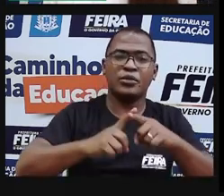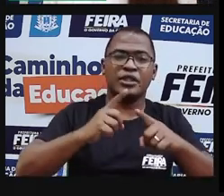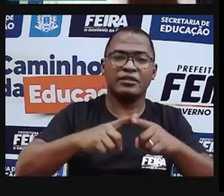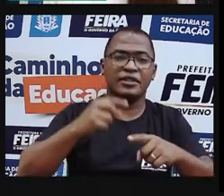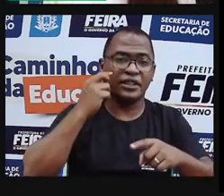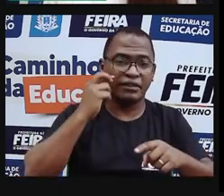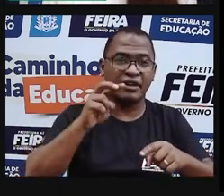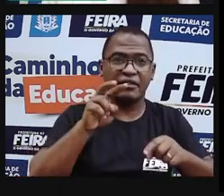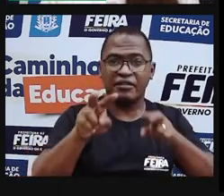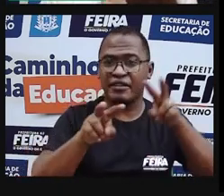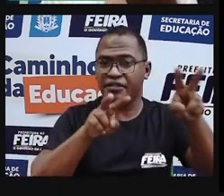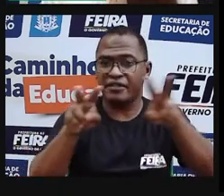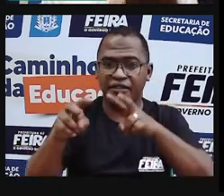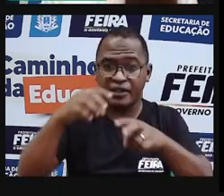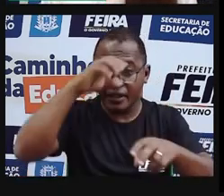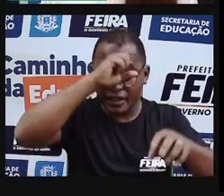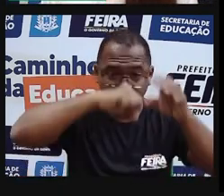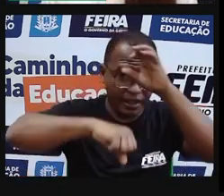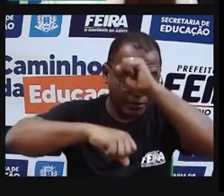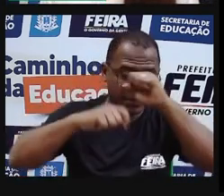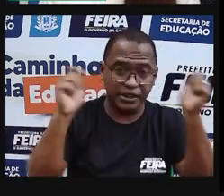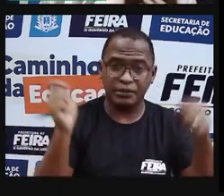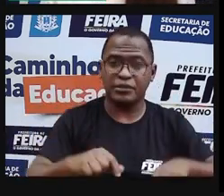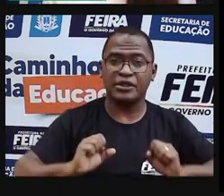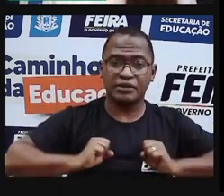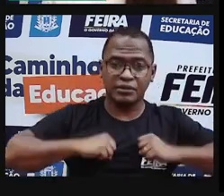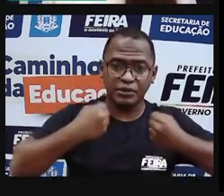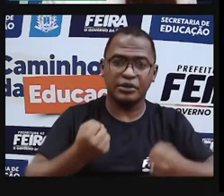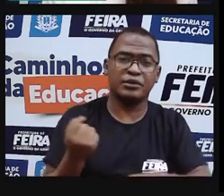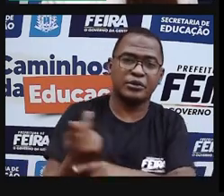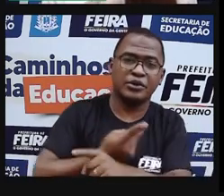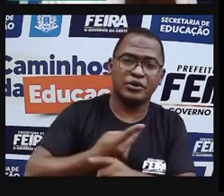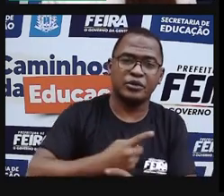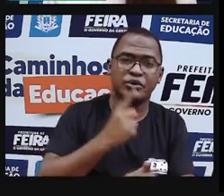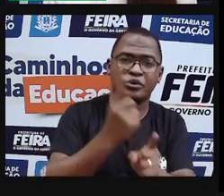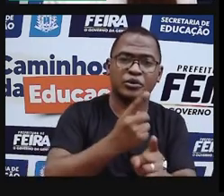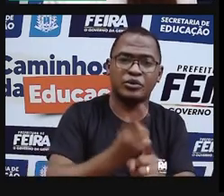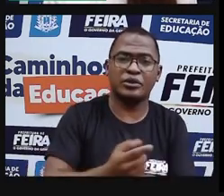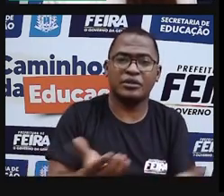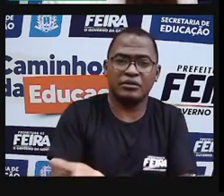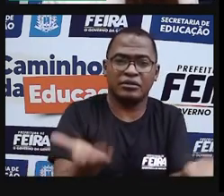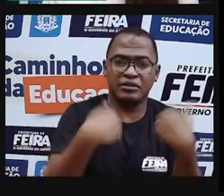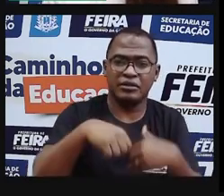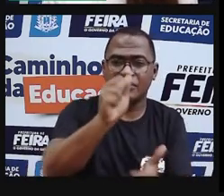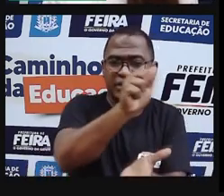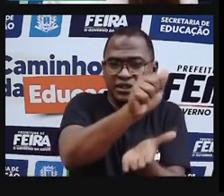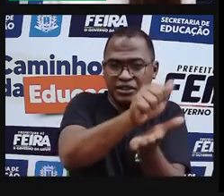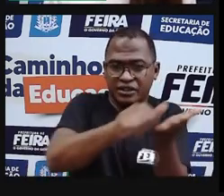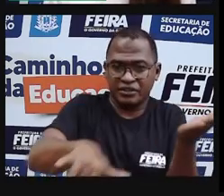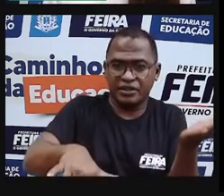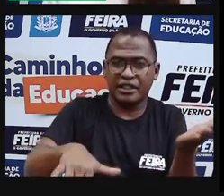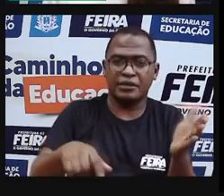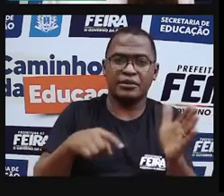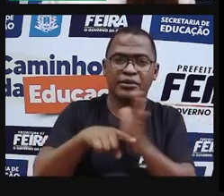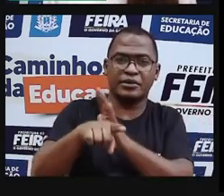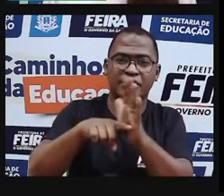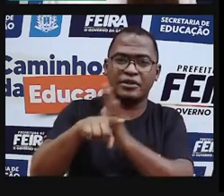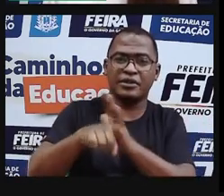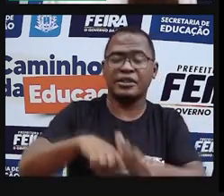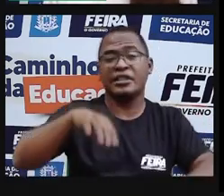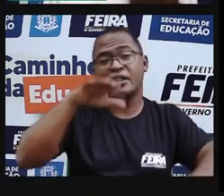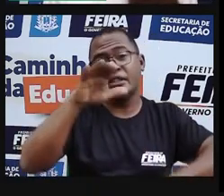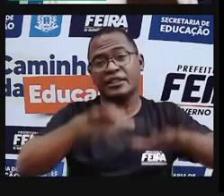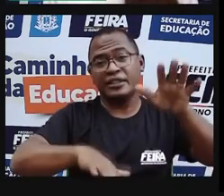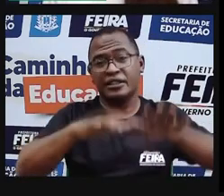realmente o processo. Então, vão em busca, por favor, pesquisem. Isso eu deixo como uma atividade. E, de repente, vocês podem estar